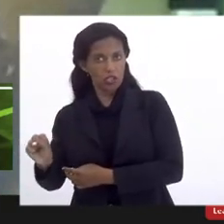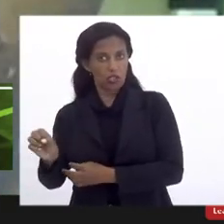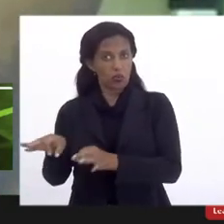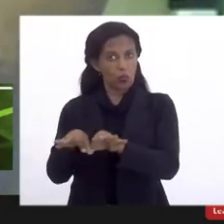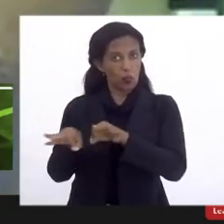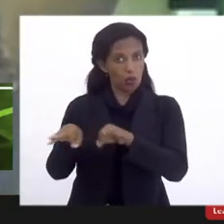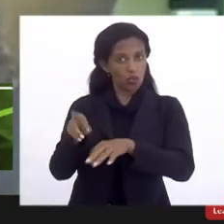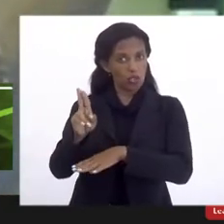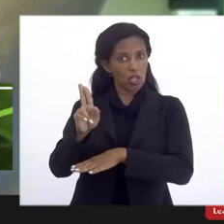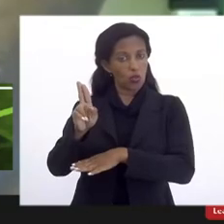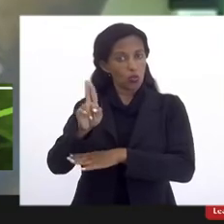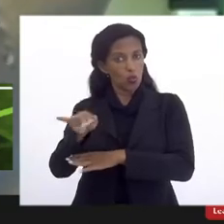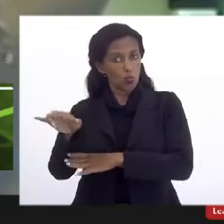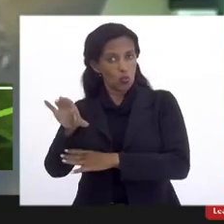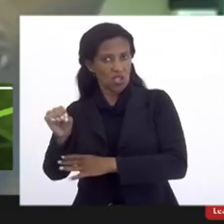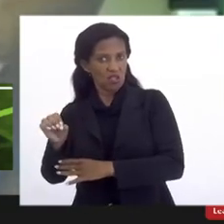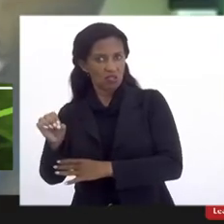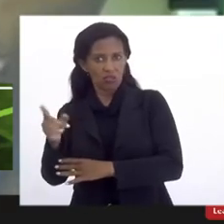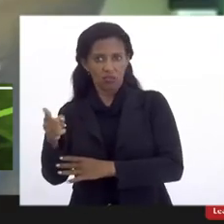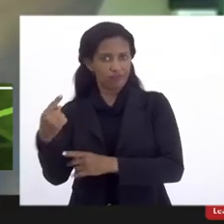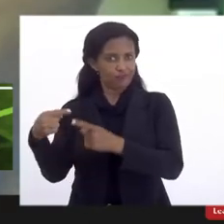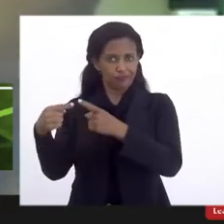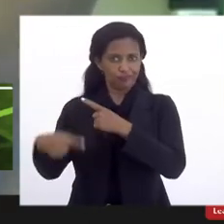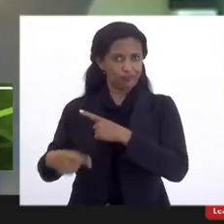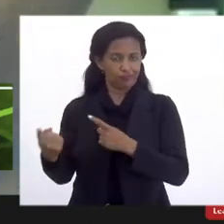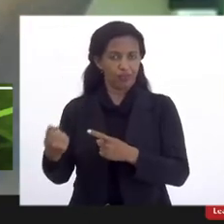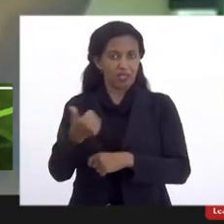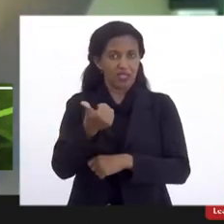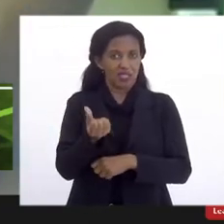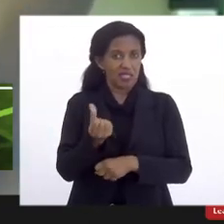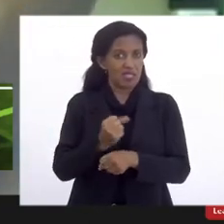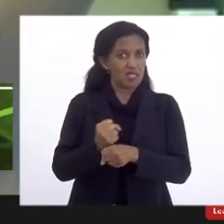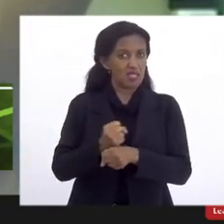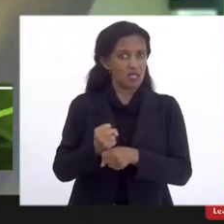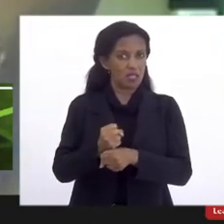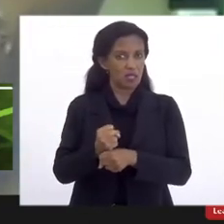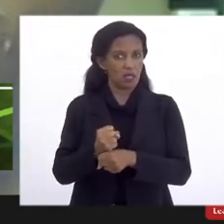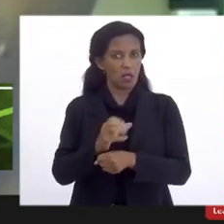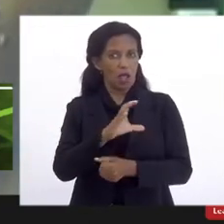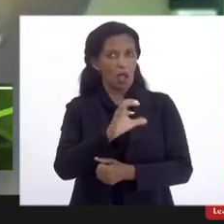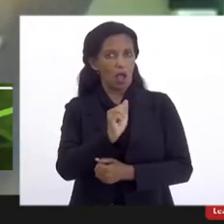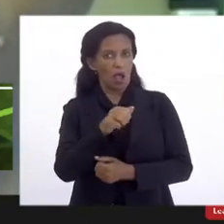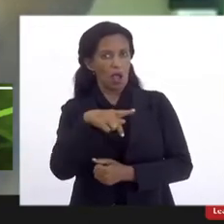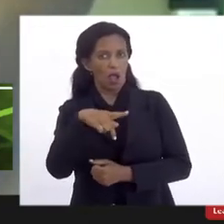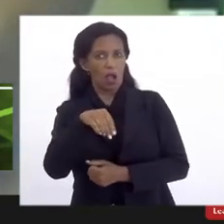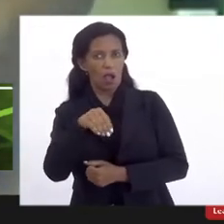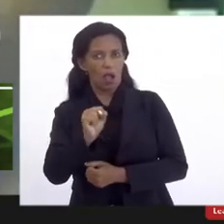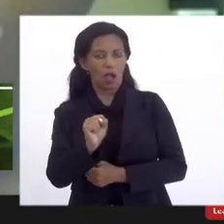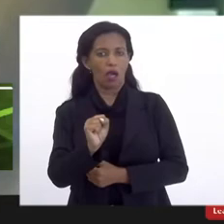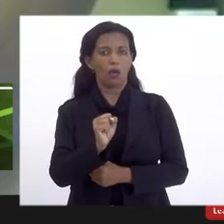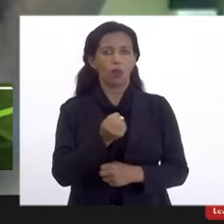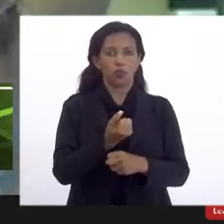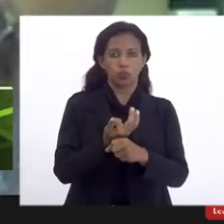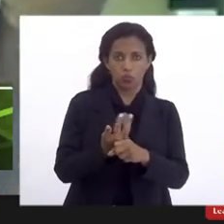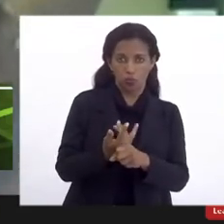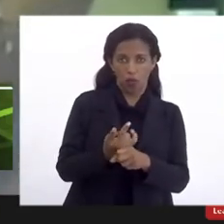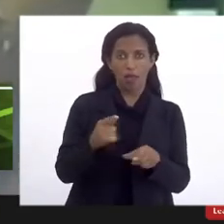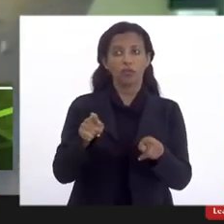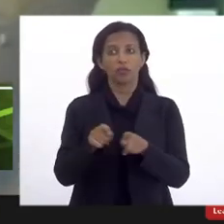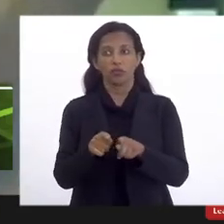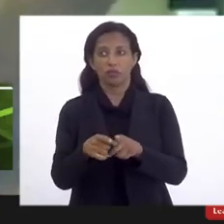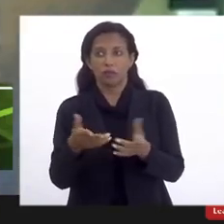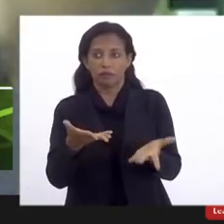deu certo ao longo de 16 anos. O projeto Campus OESO, que agora tem se colocado, se colocou neste